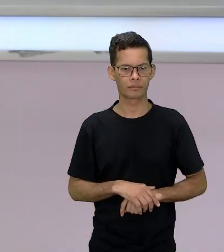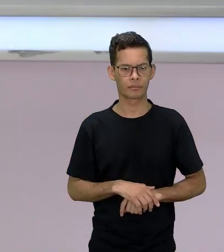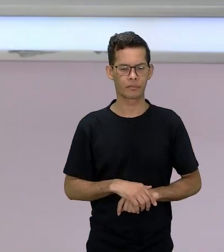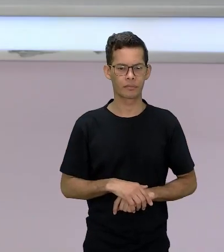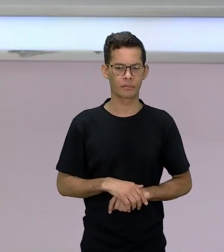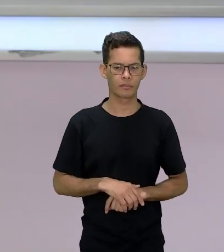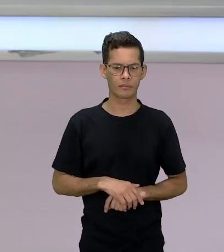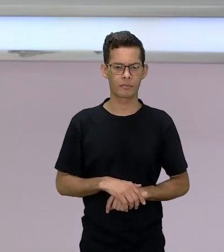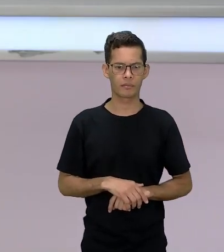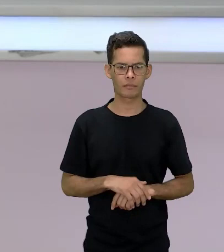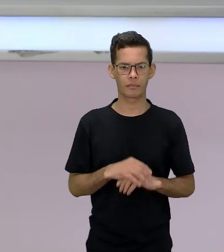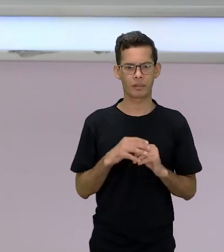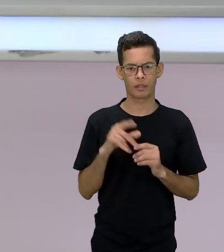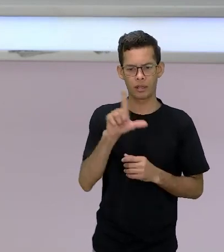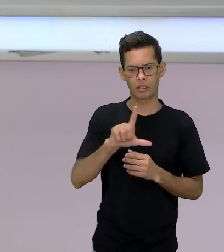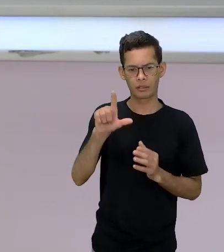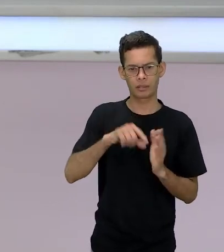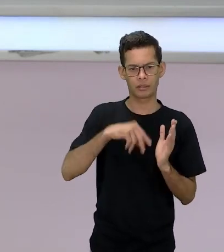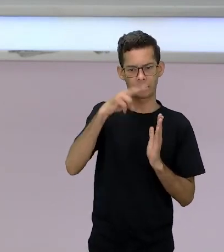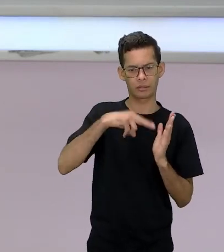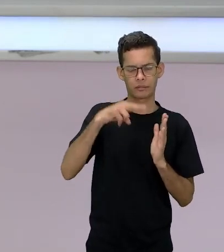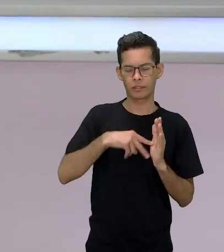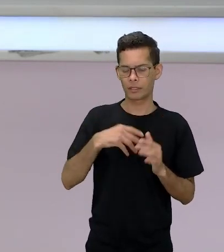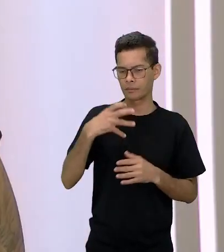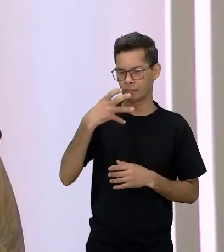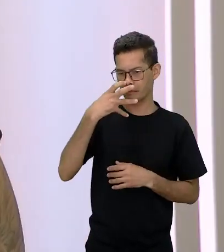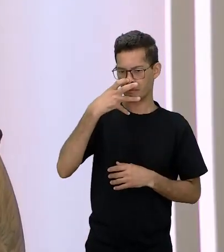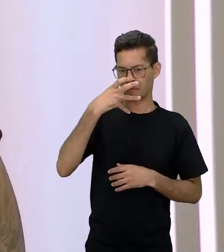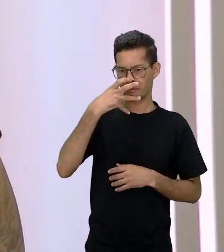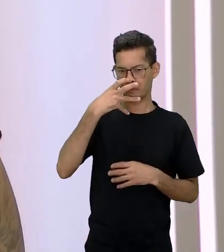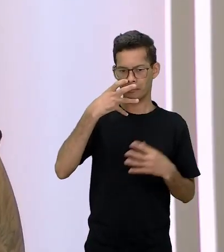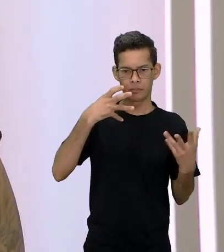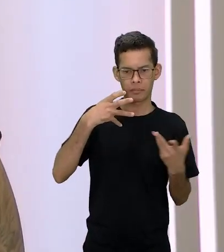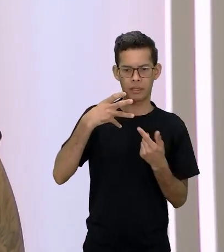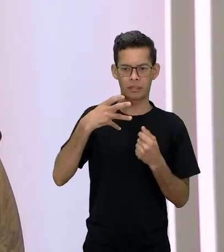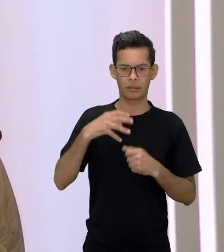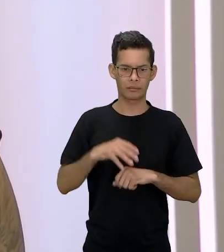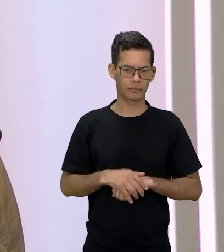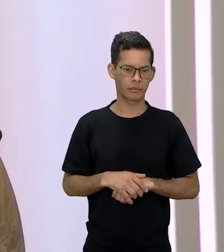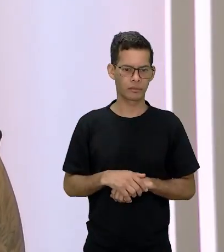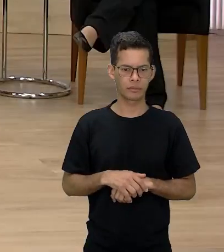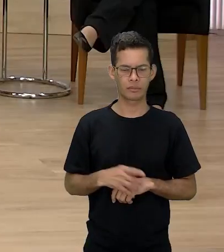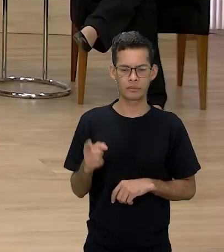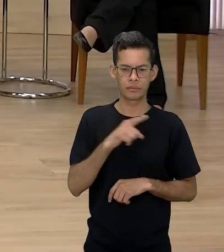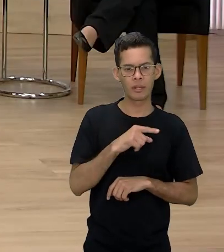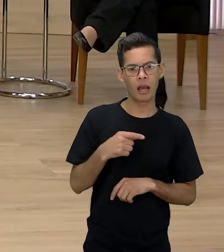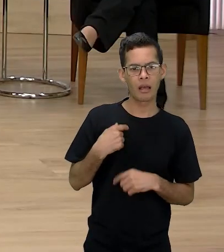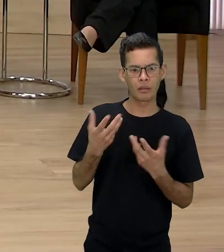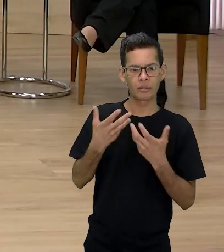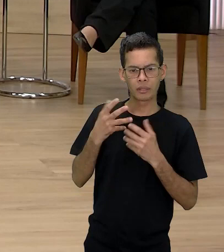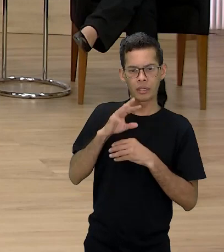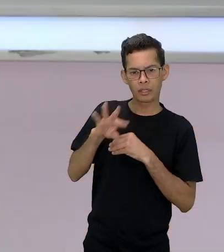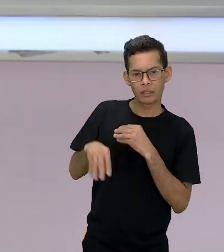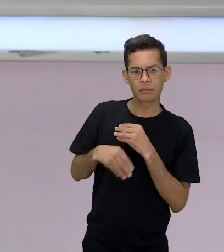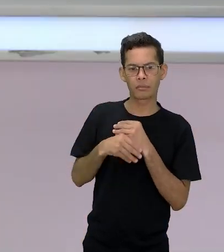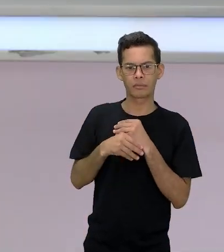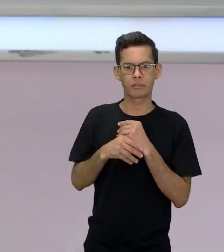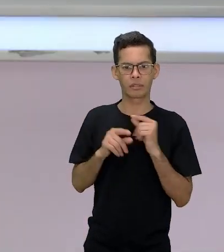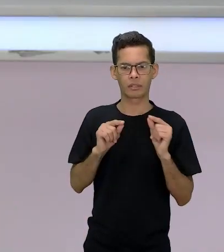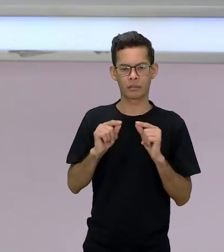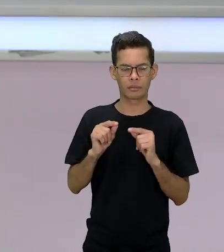A literatura é fantástica nesse sentido. Eu queria aproveitar o gancho. Sim, sim, vamos lá.